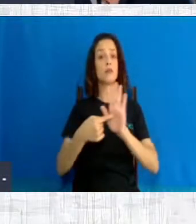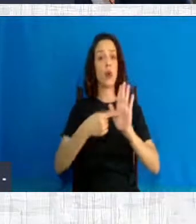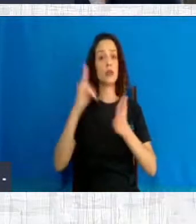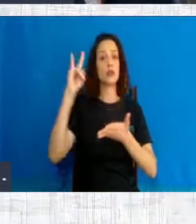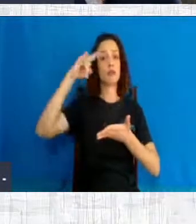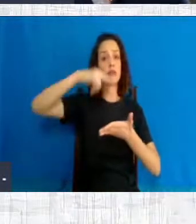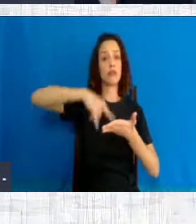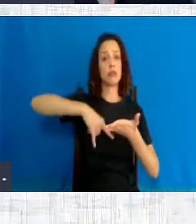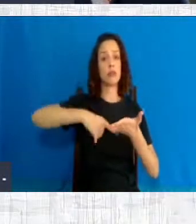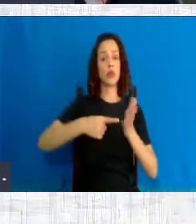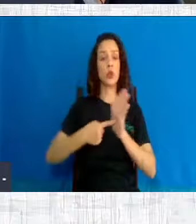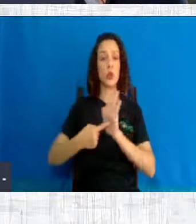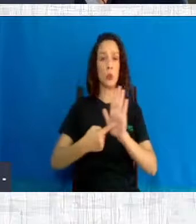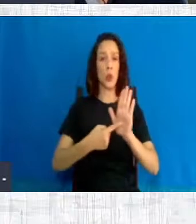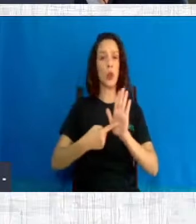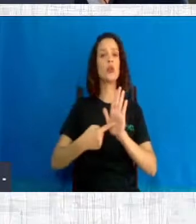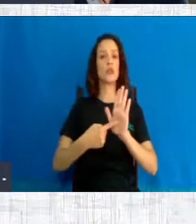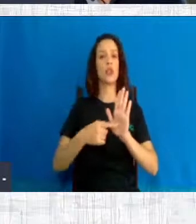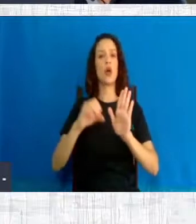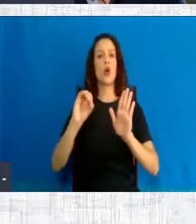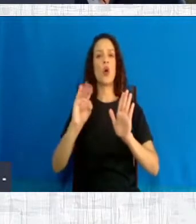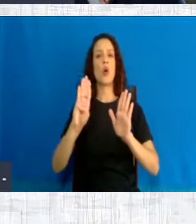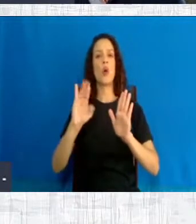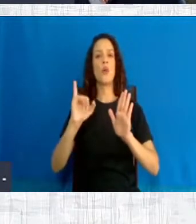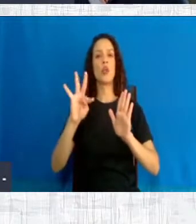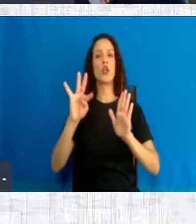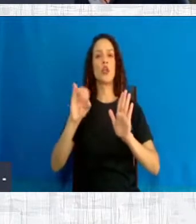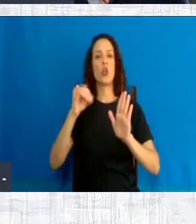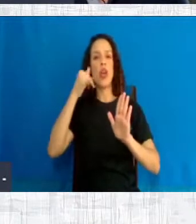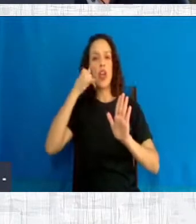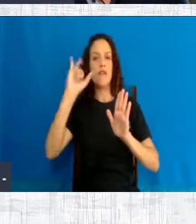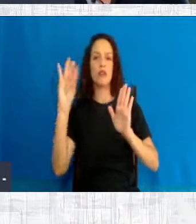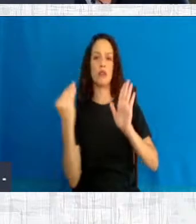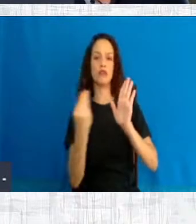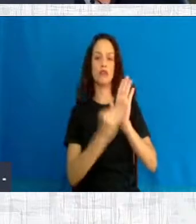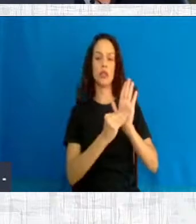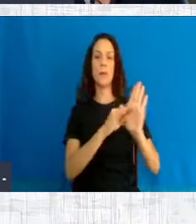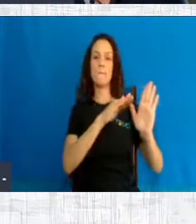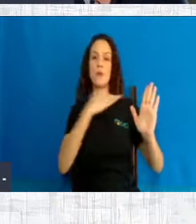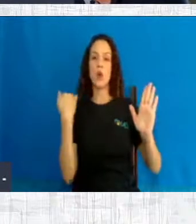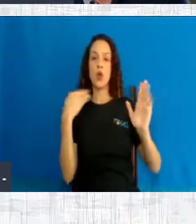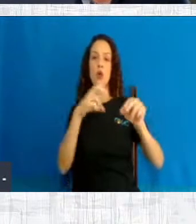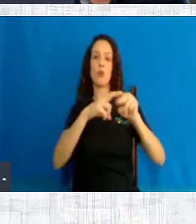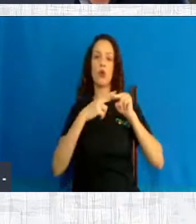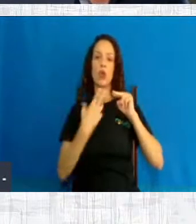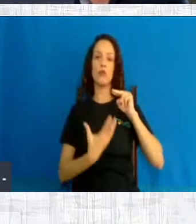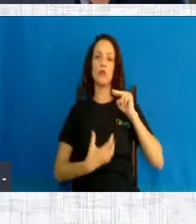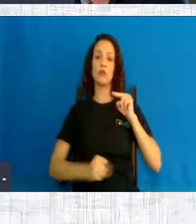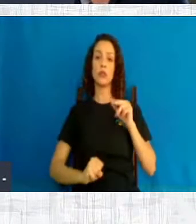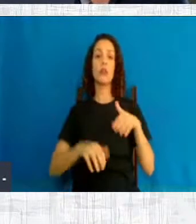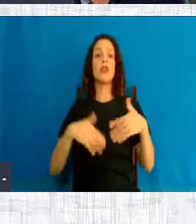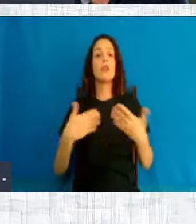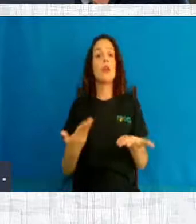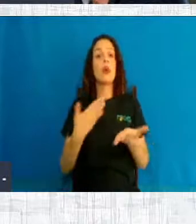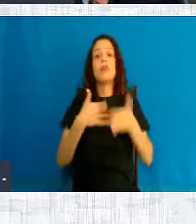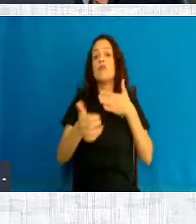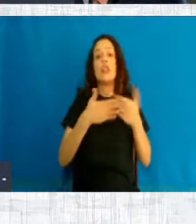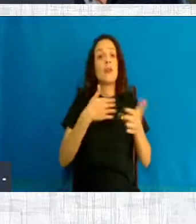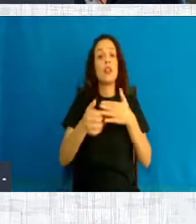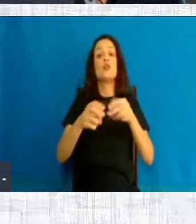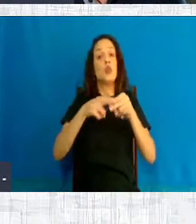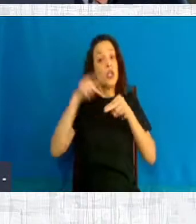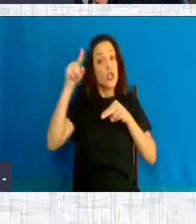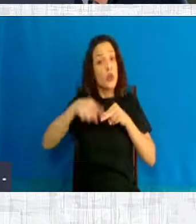para não esclarecer que houve morte, então. Então, mesmo no aborto legalizado, é uma cirurgia de